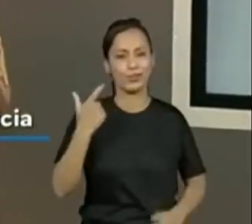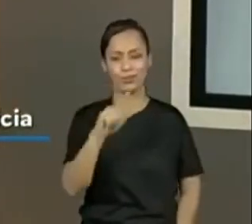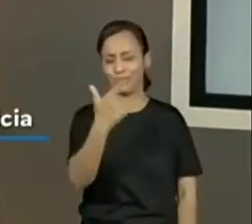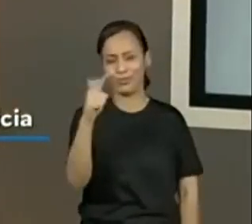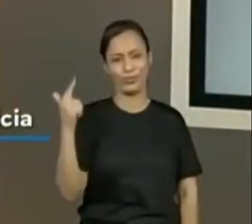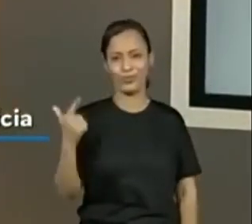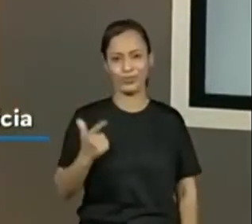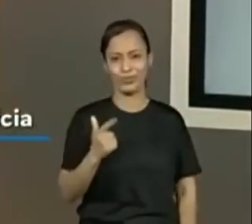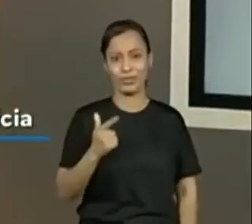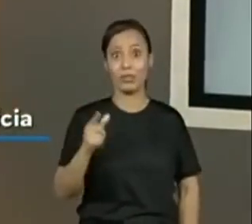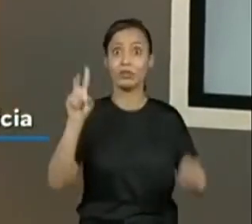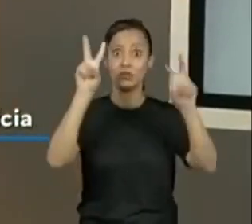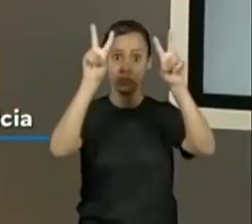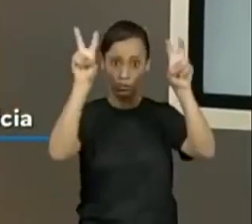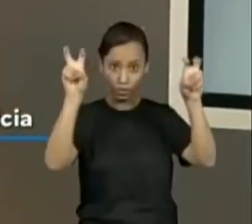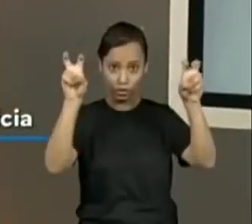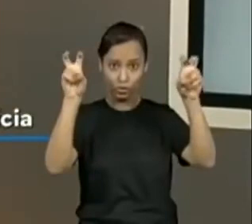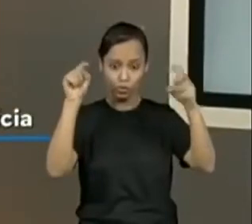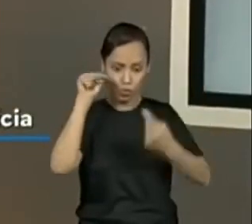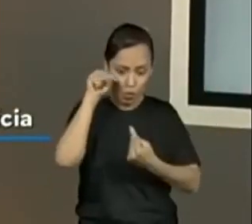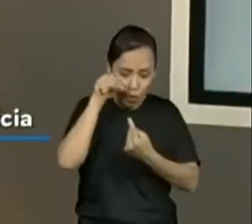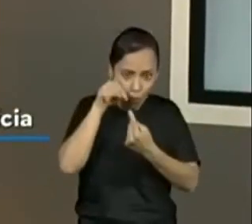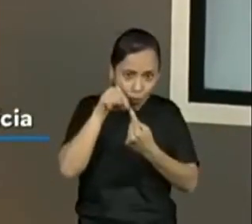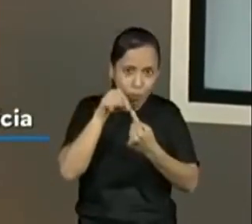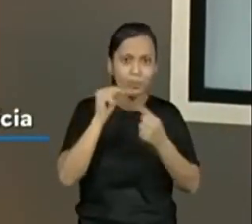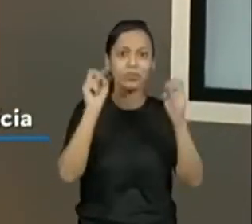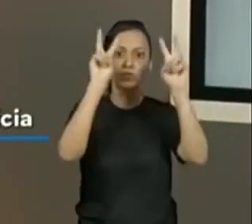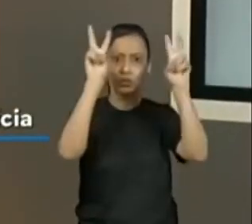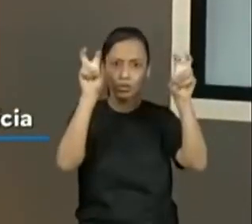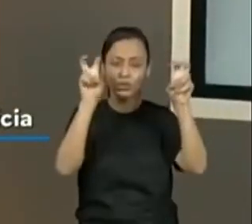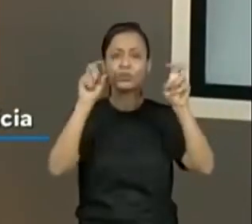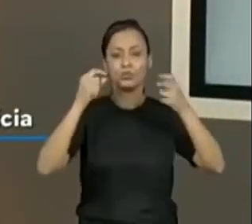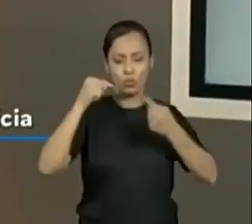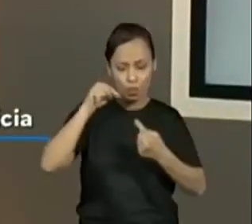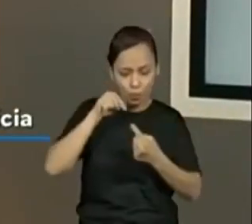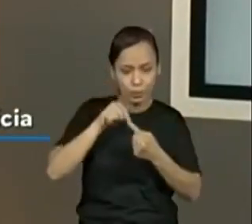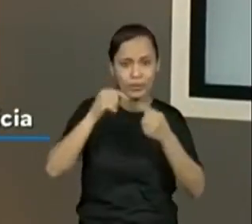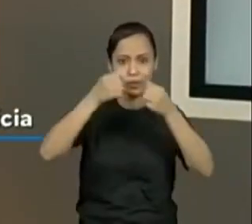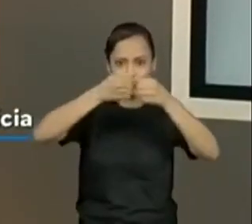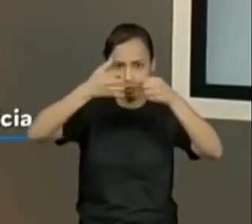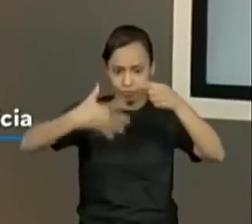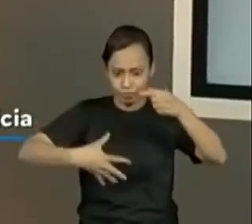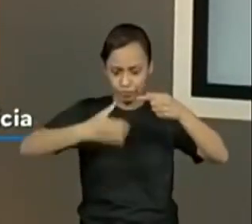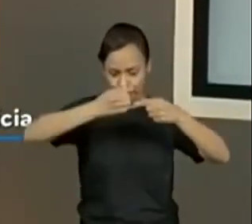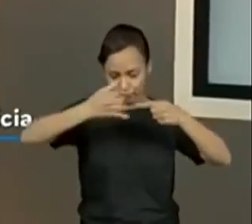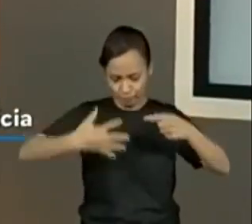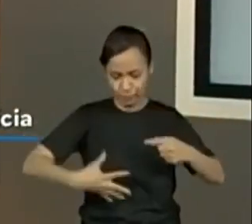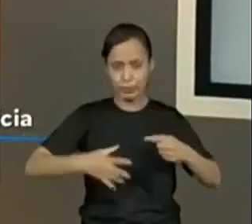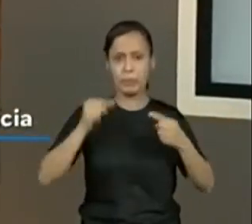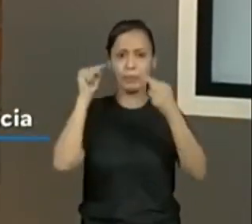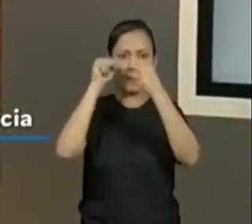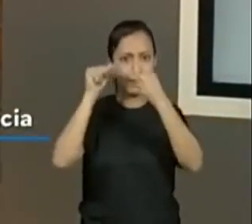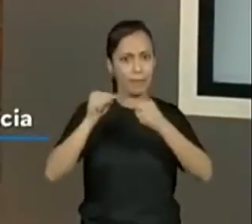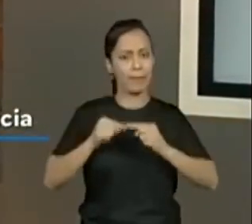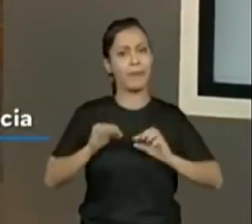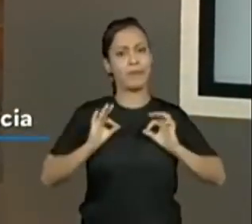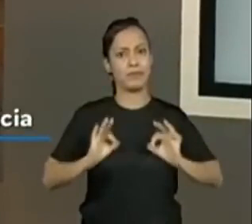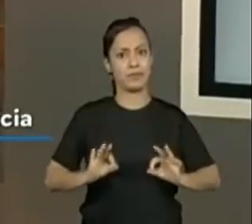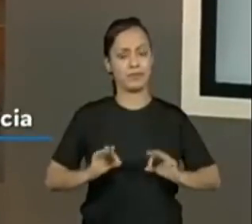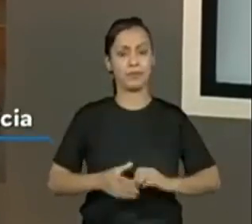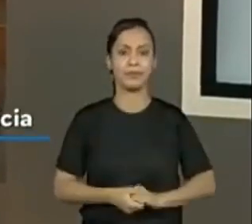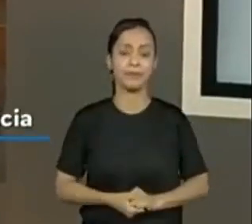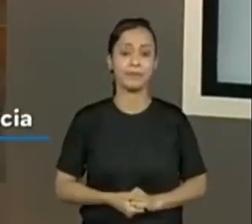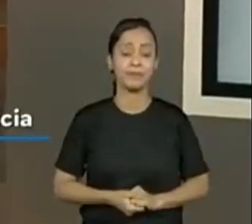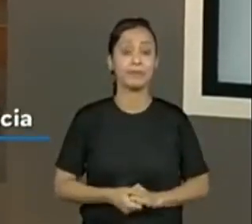falando. E agora, em questão do olho, o olho vai ser um complemento do título, já que ele é um subtítulo, e também